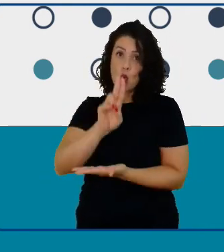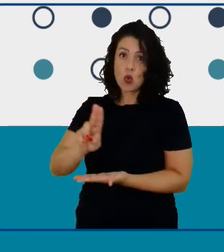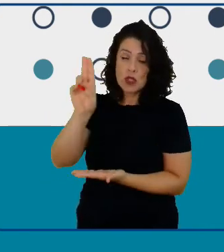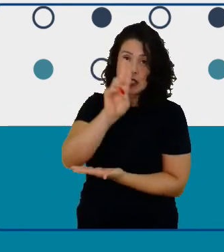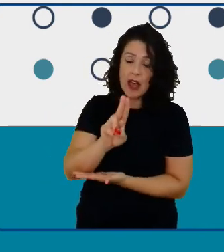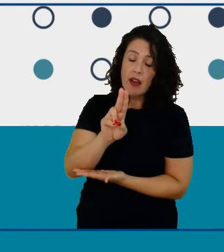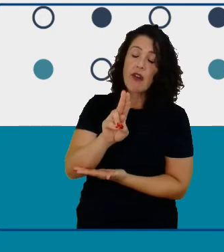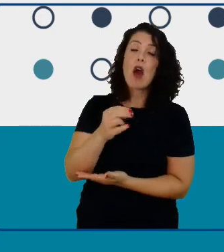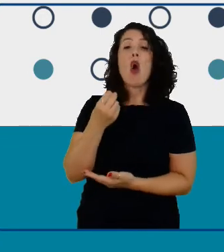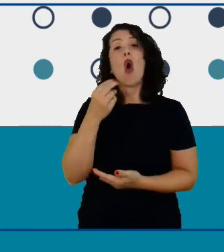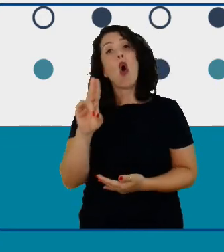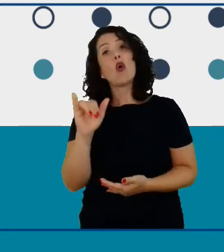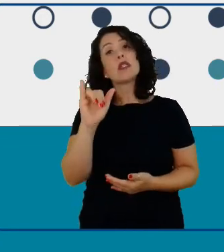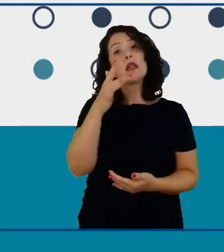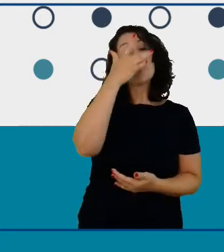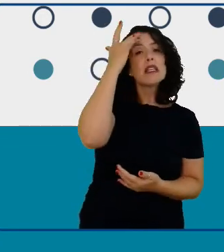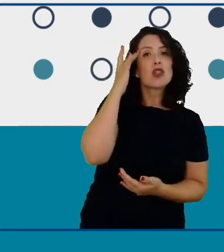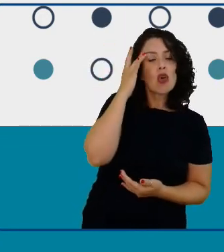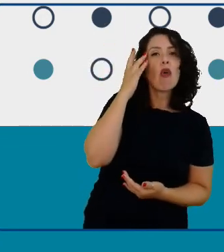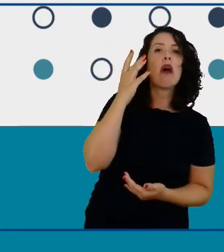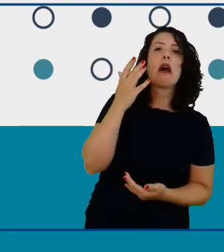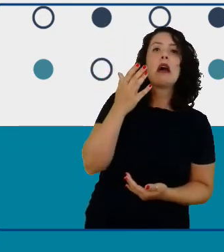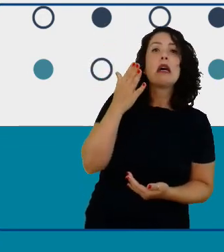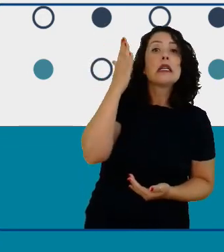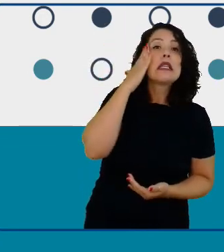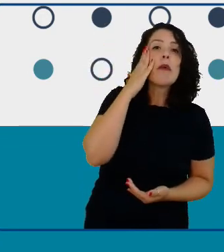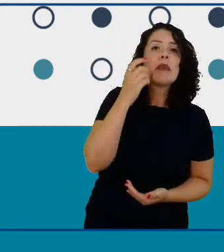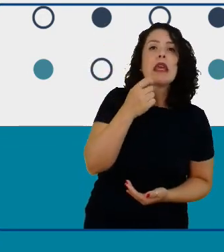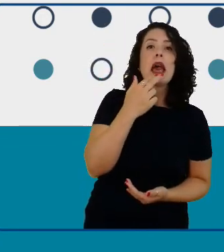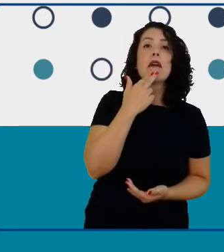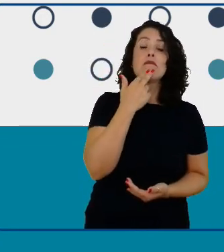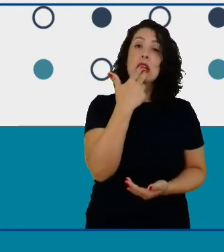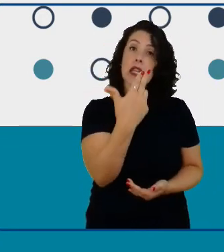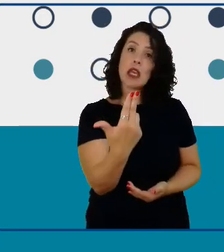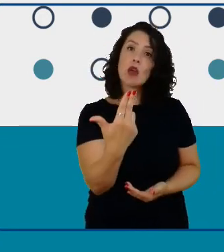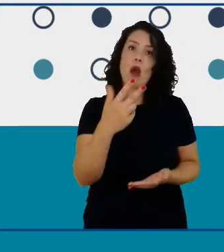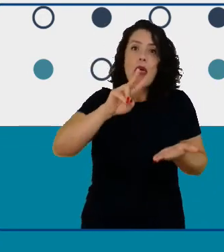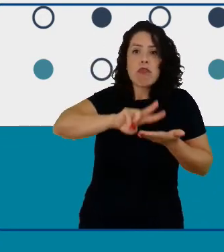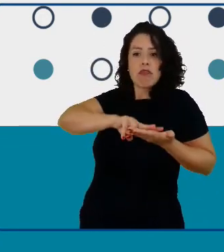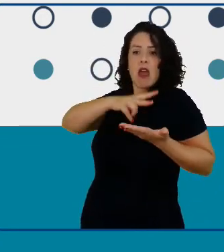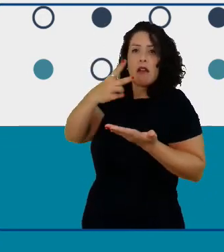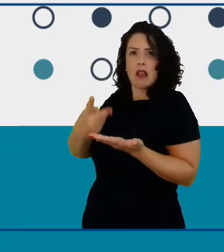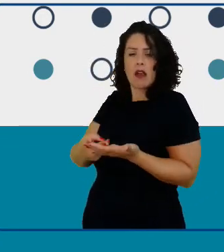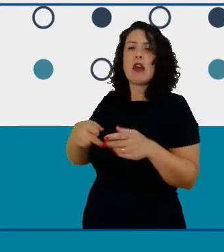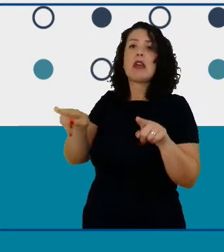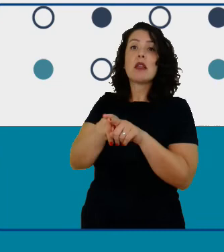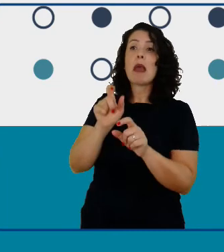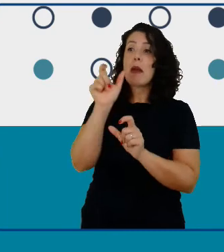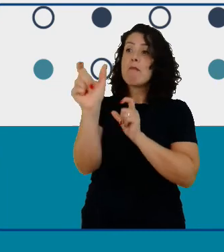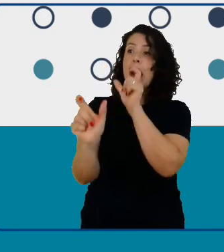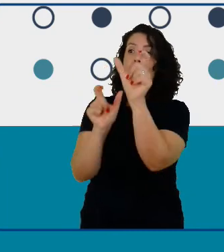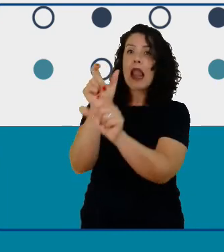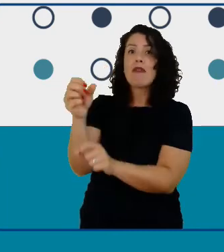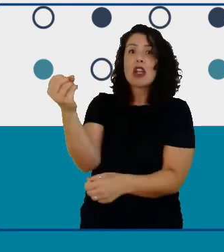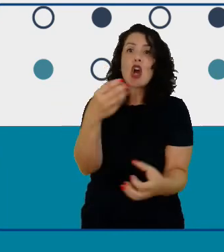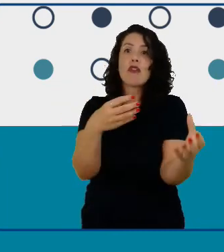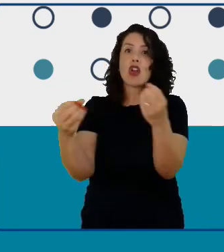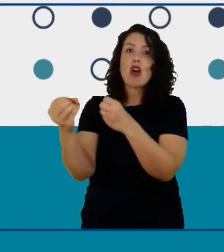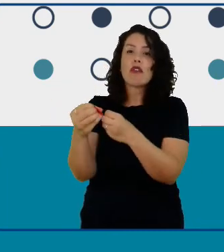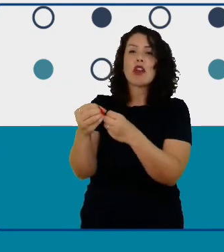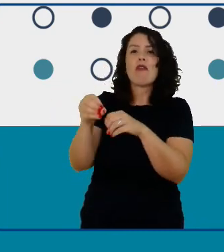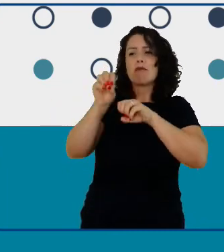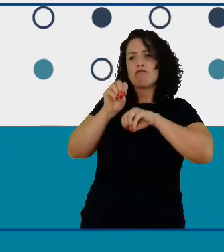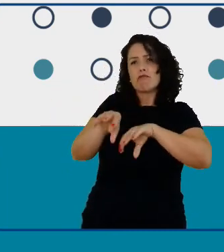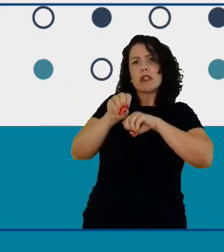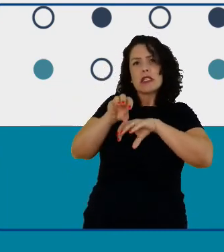dificuldade estavam ajudando os alunos brasileiros que tinham dificuldade estavam ensinando palavras novas para os alunos de outros países e aí há